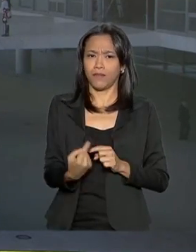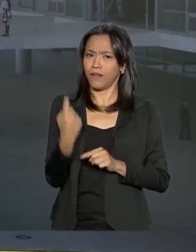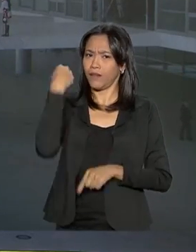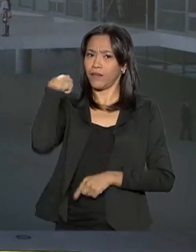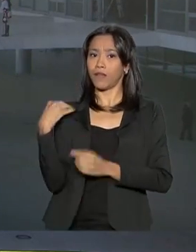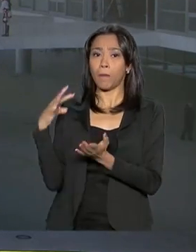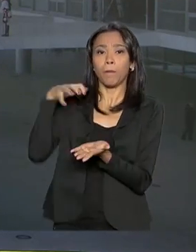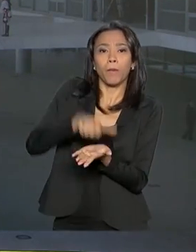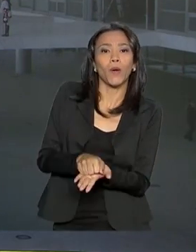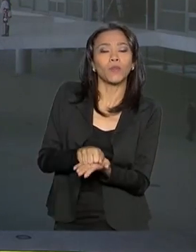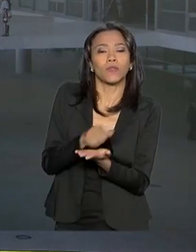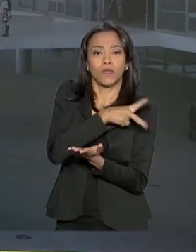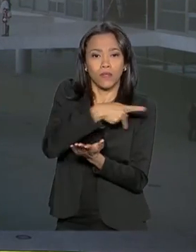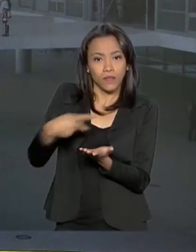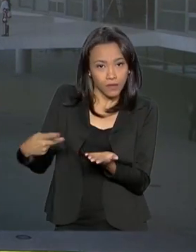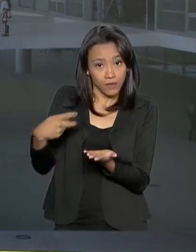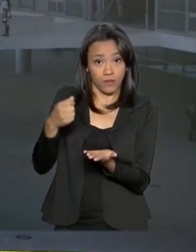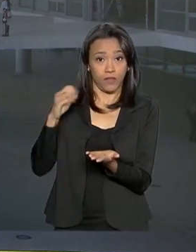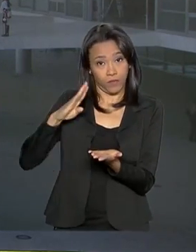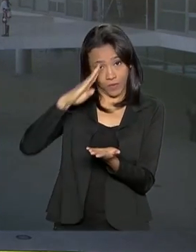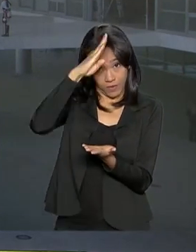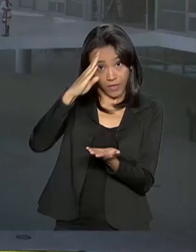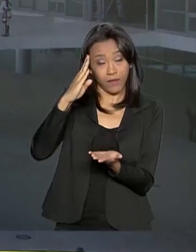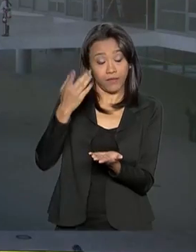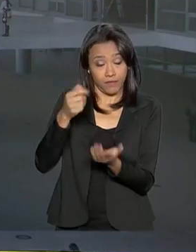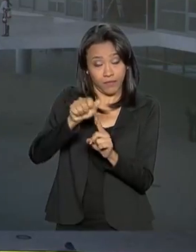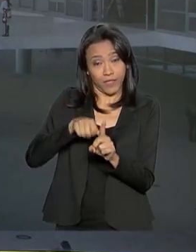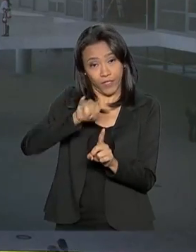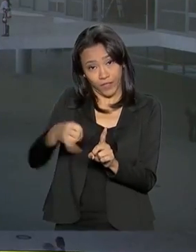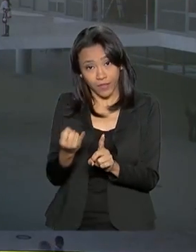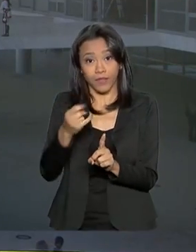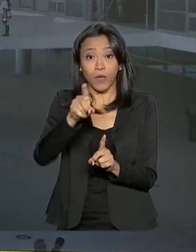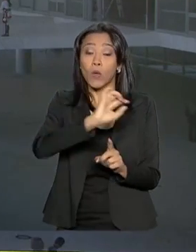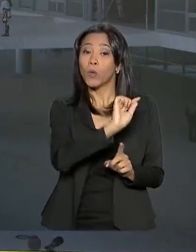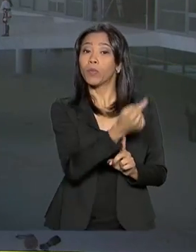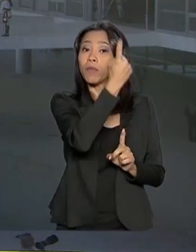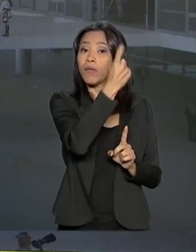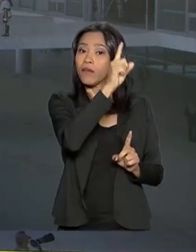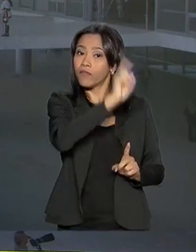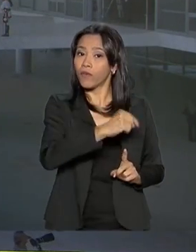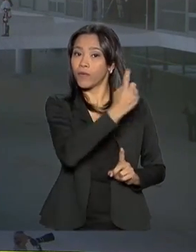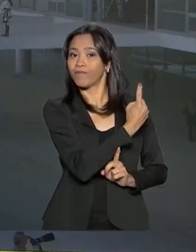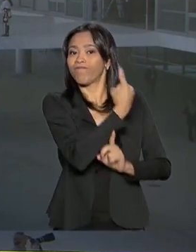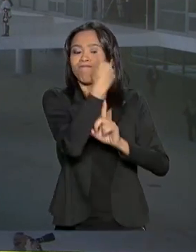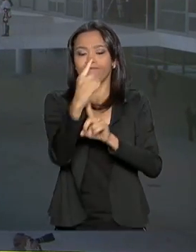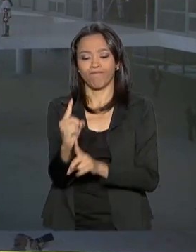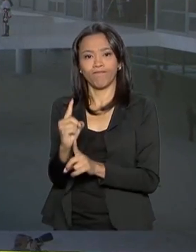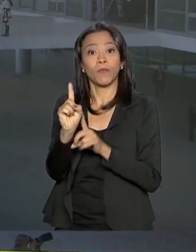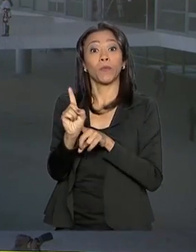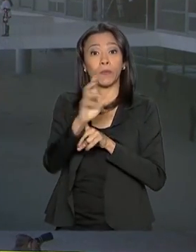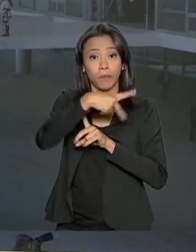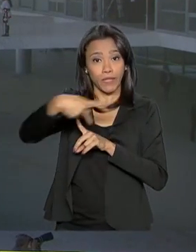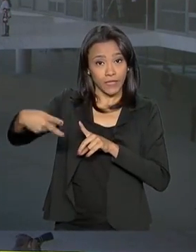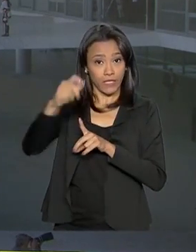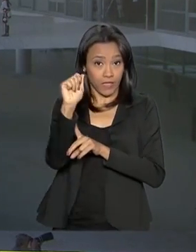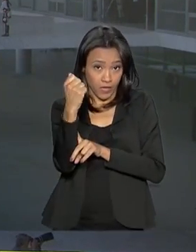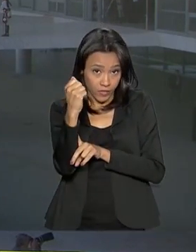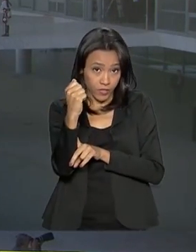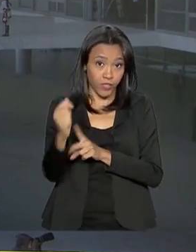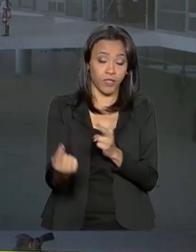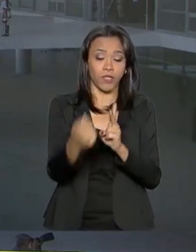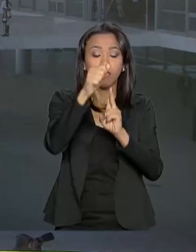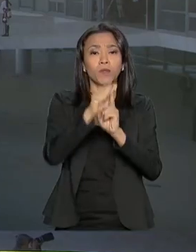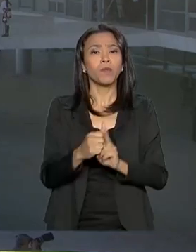Jair Bolsonaro em janeiro. O primeiro foi o presidente da Argentina, Maurício Macri, que esteve aqui em janeiro. No mês